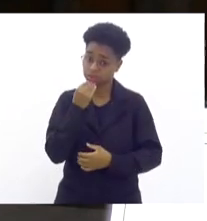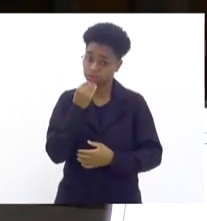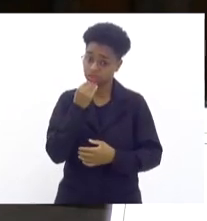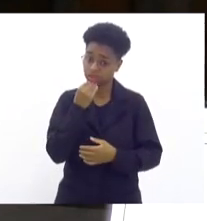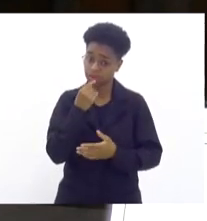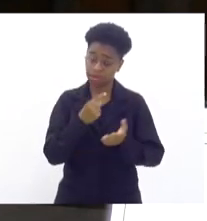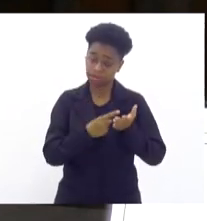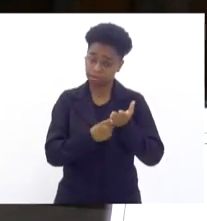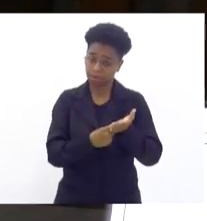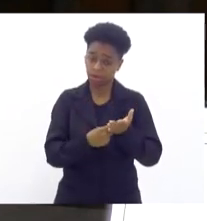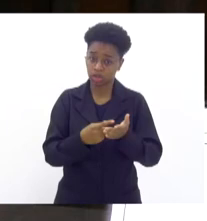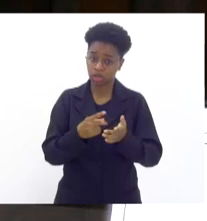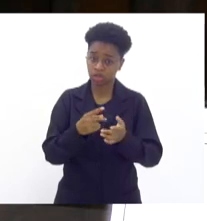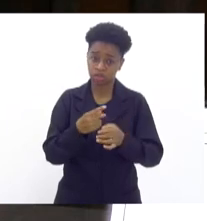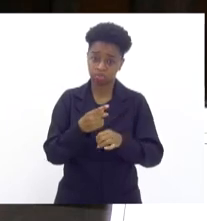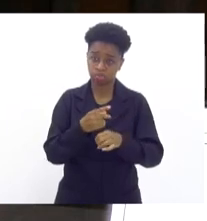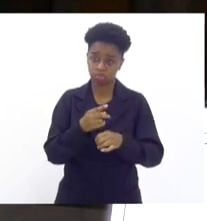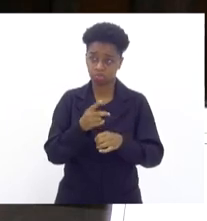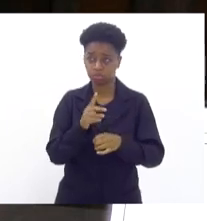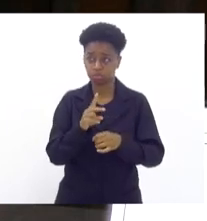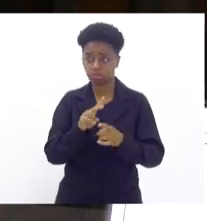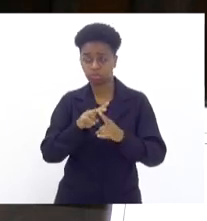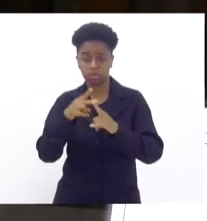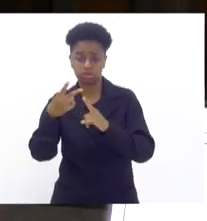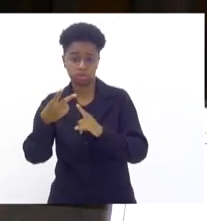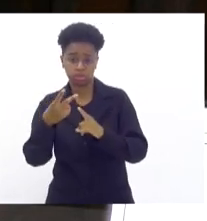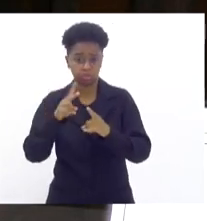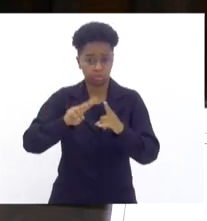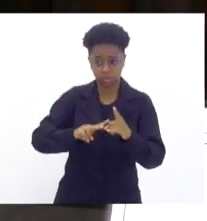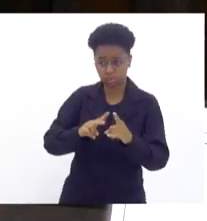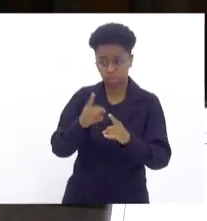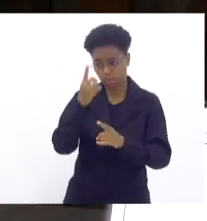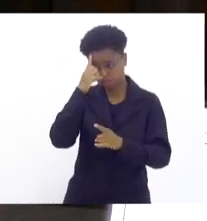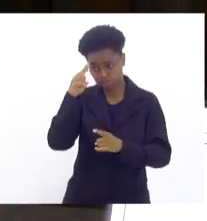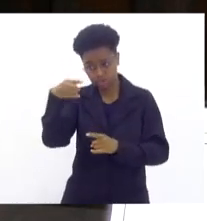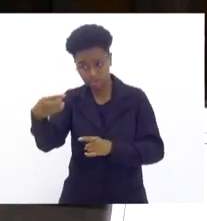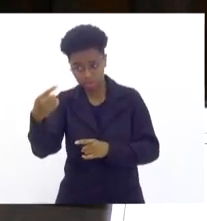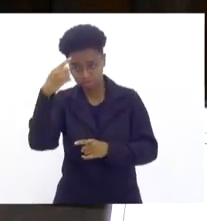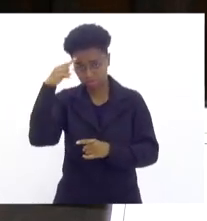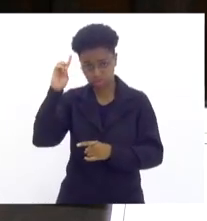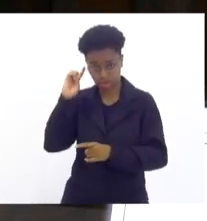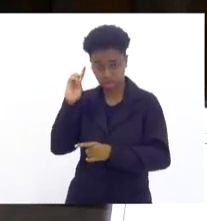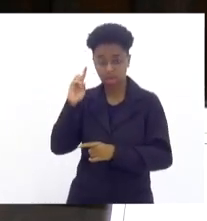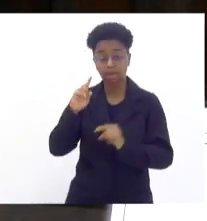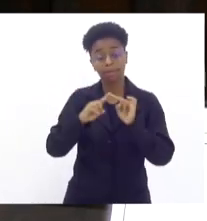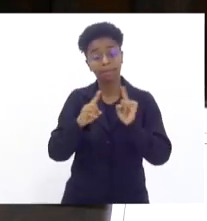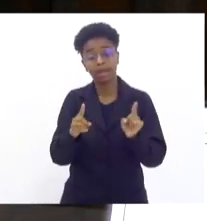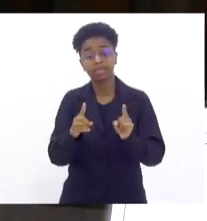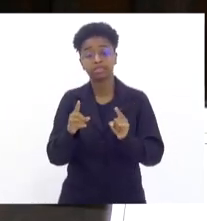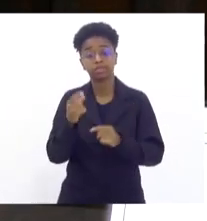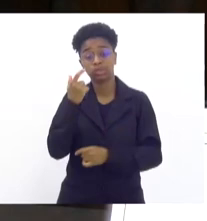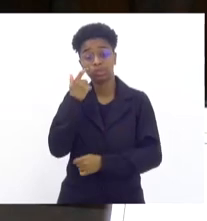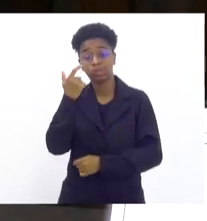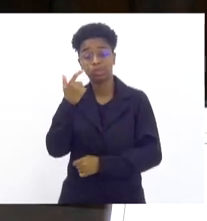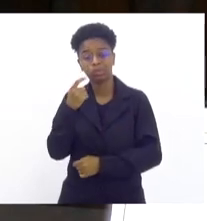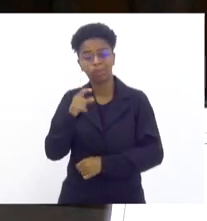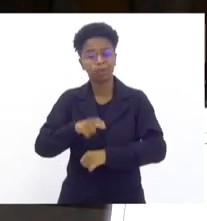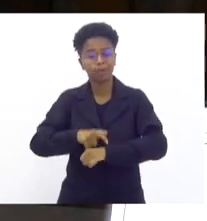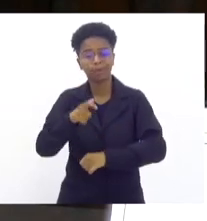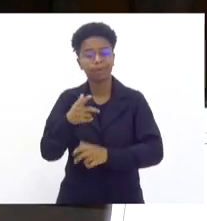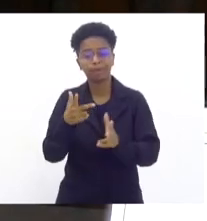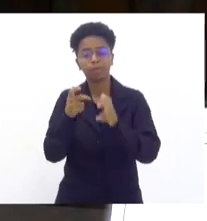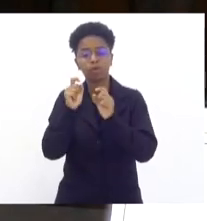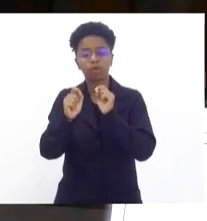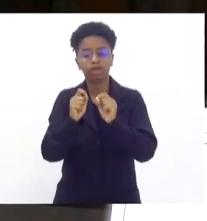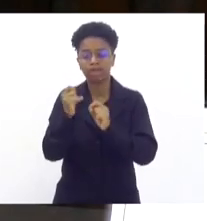a mais, duas horas a menos, um dia antes ou um dia depois. isso demonstra que na hora de colocar um peso no que é mais importante